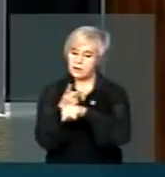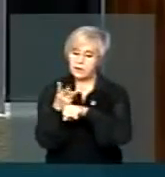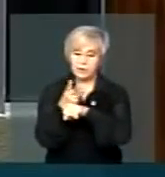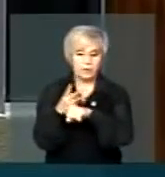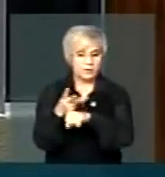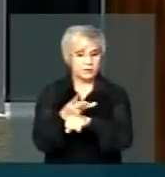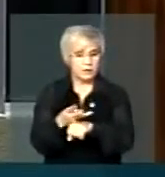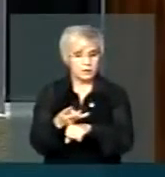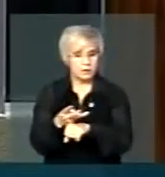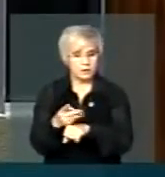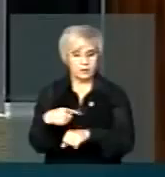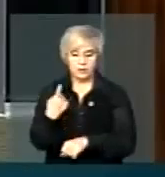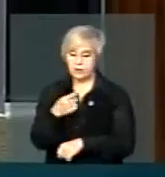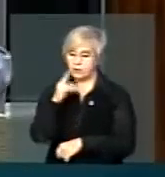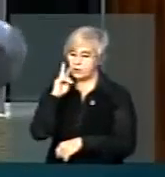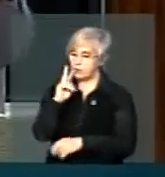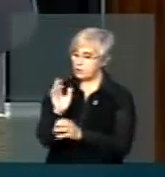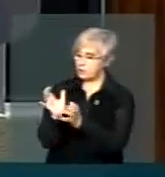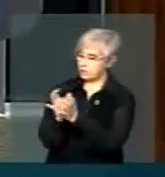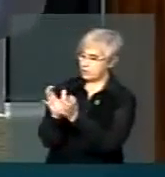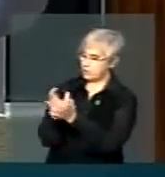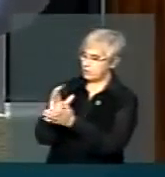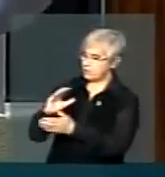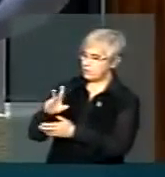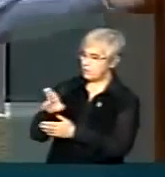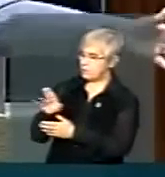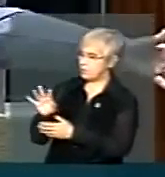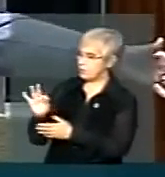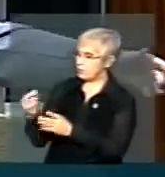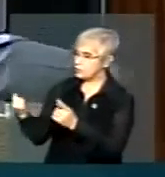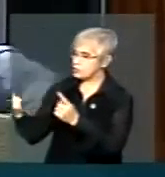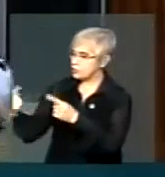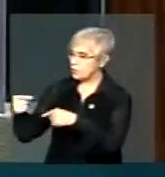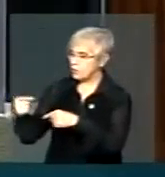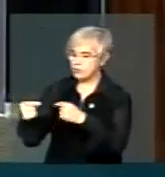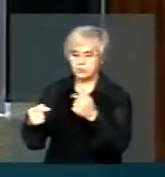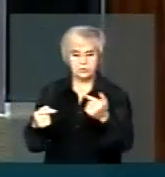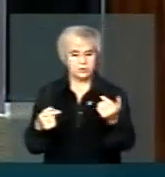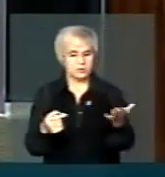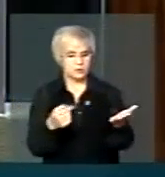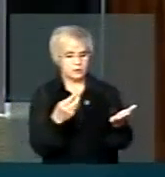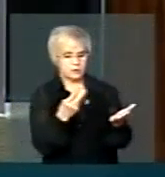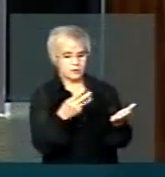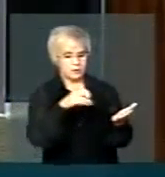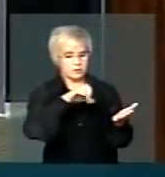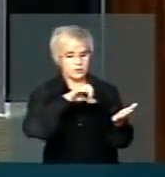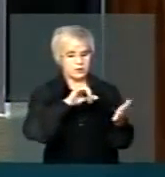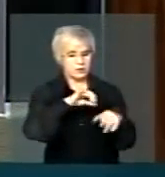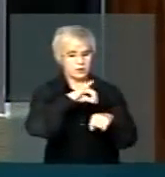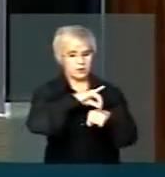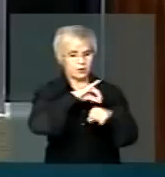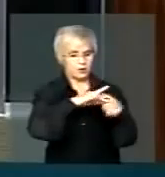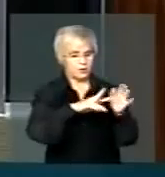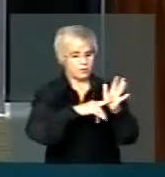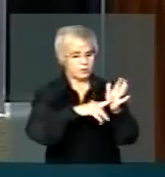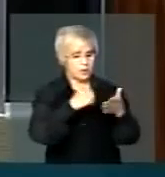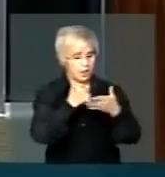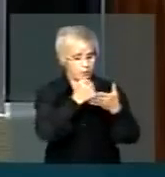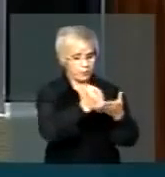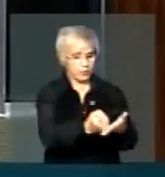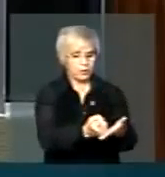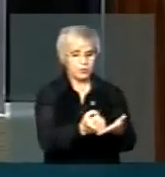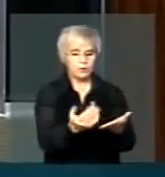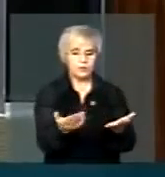a gente vê de um lado a CUT, contra do outro lado 39 centrais favoráveis,